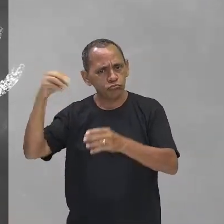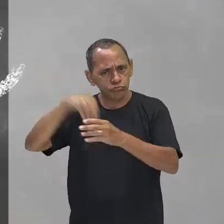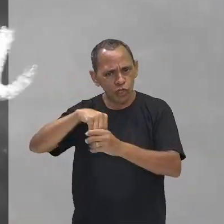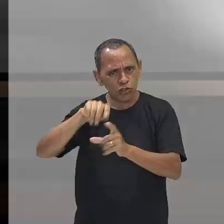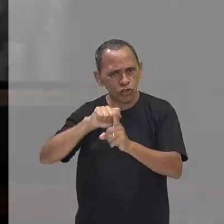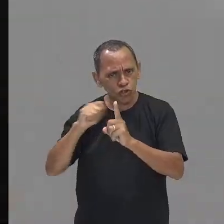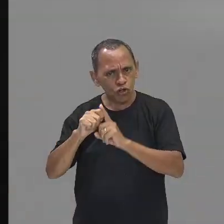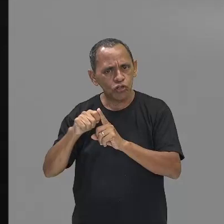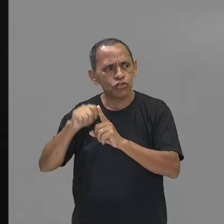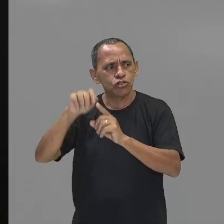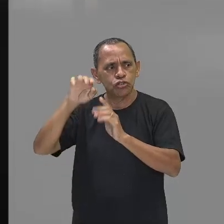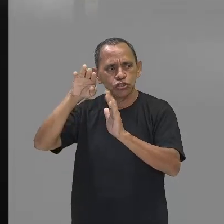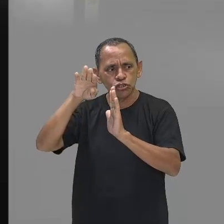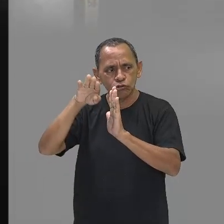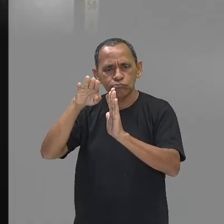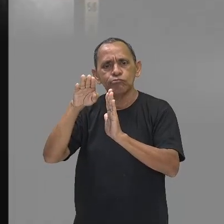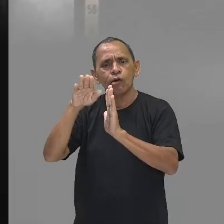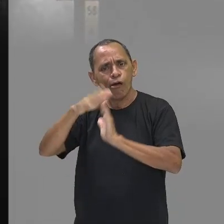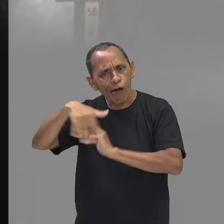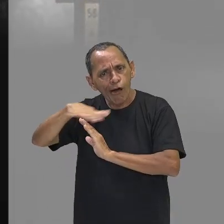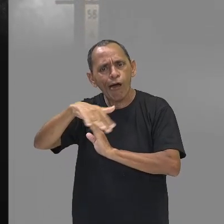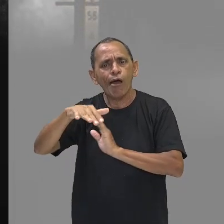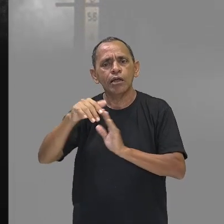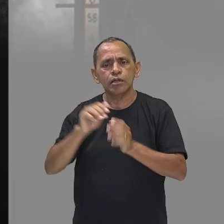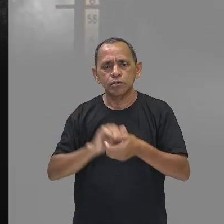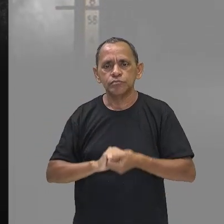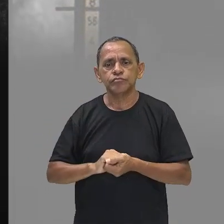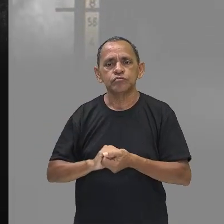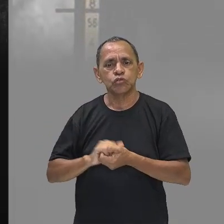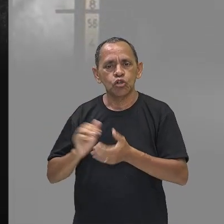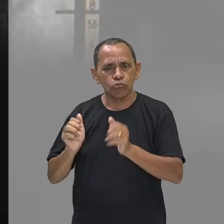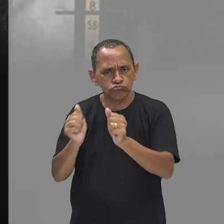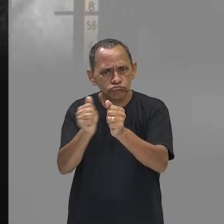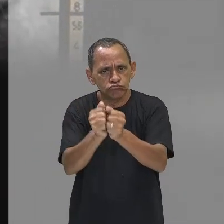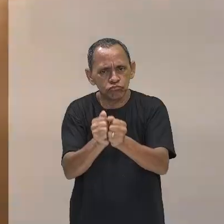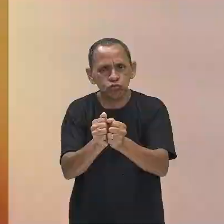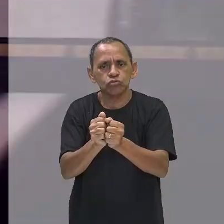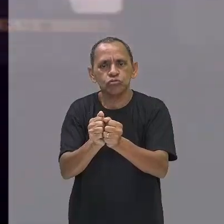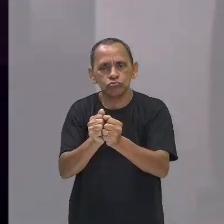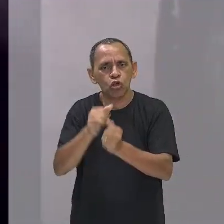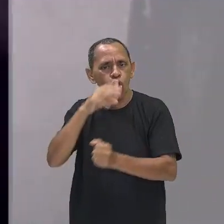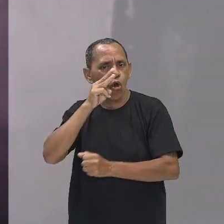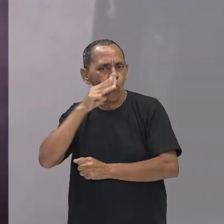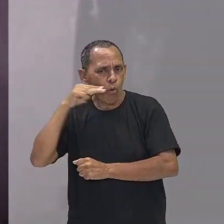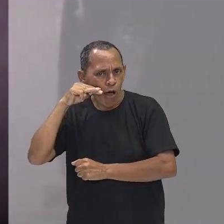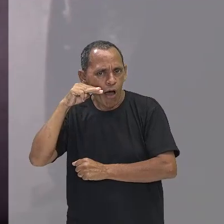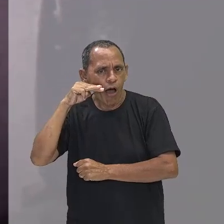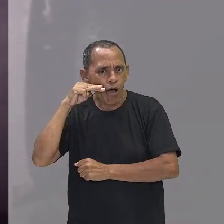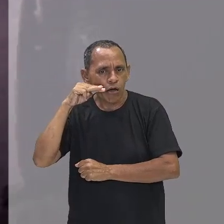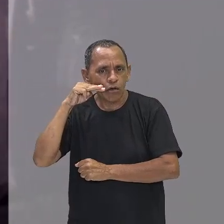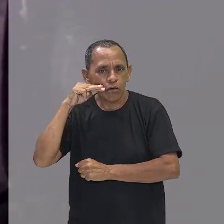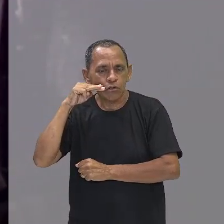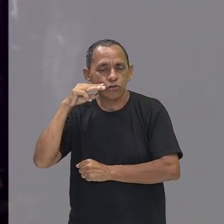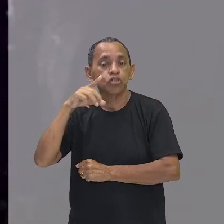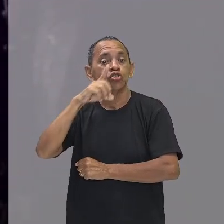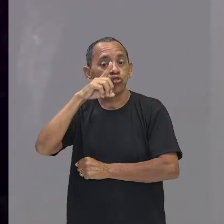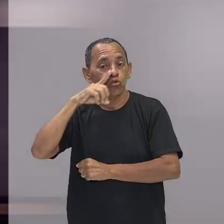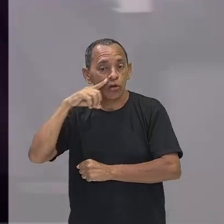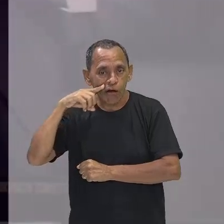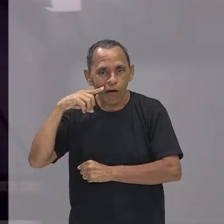clássica, juntamente com outros estudiosos como Karl Marx e Emil Durkheim.